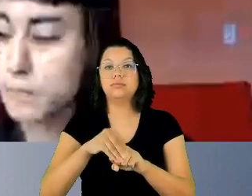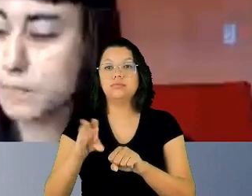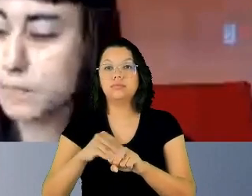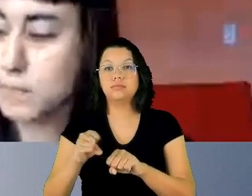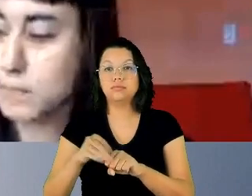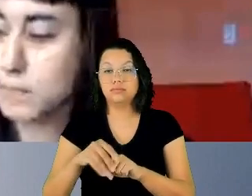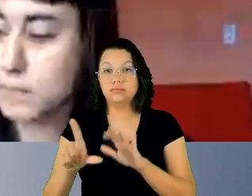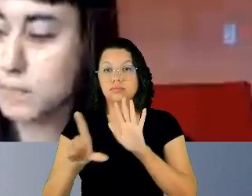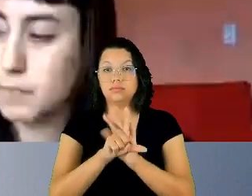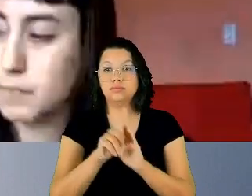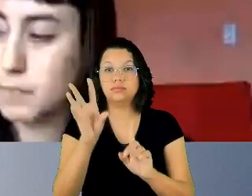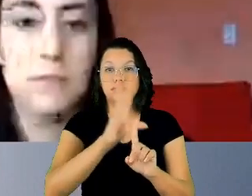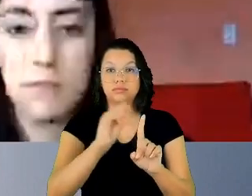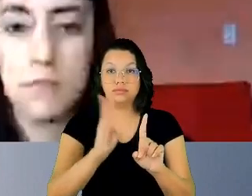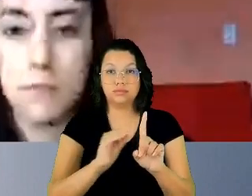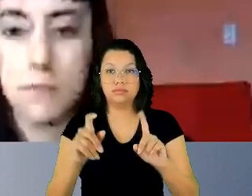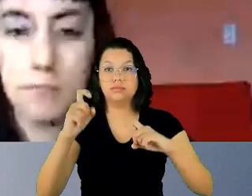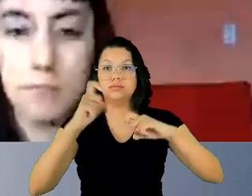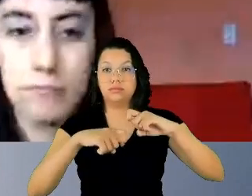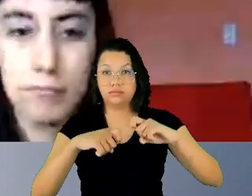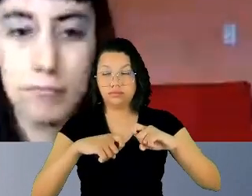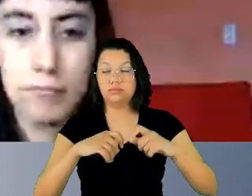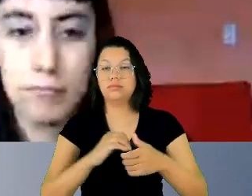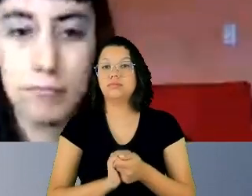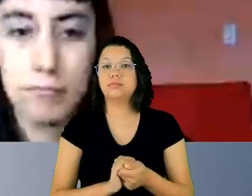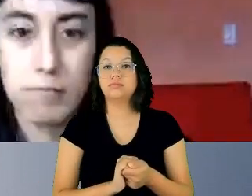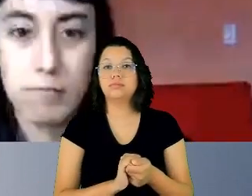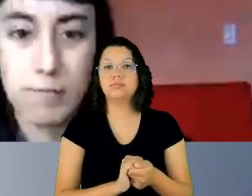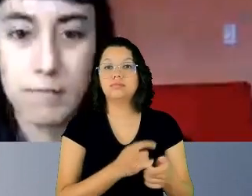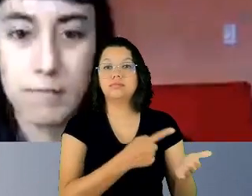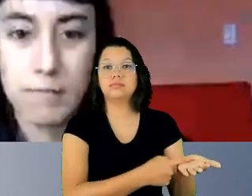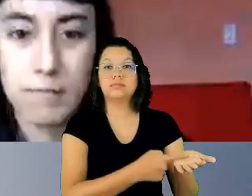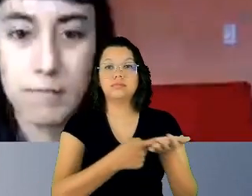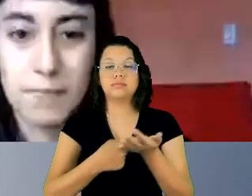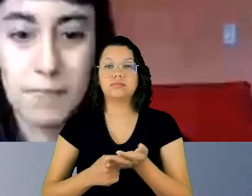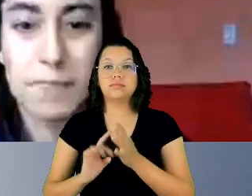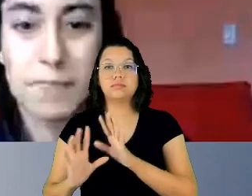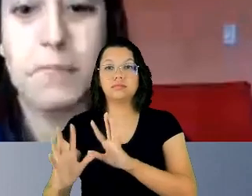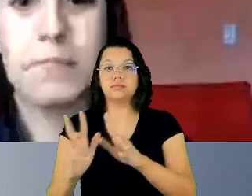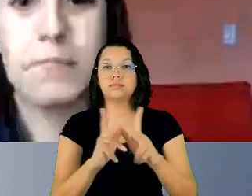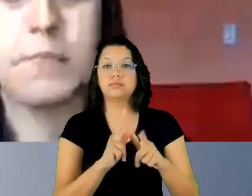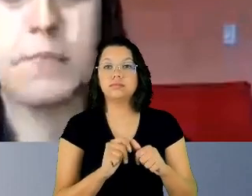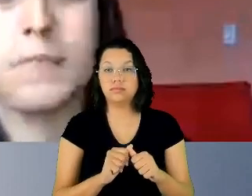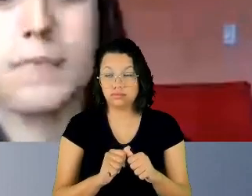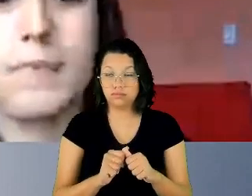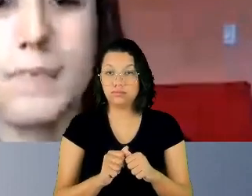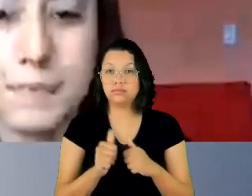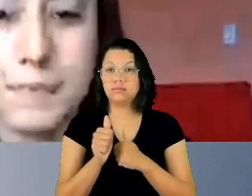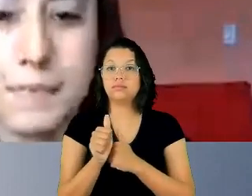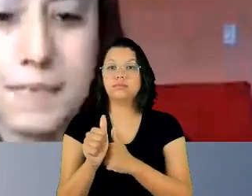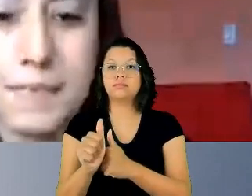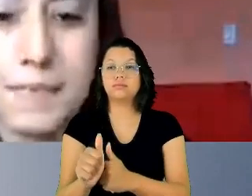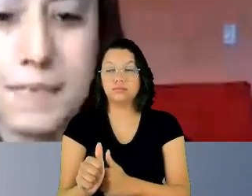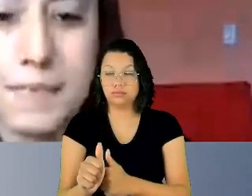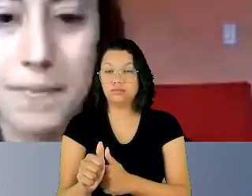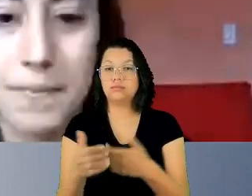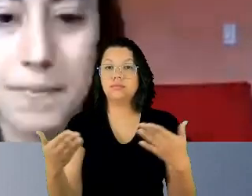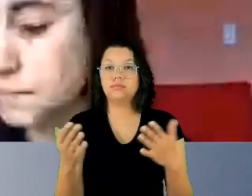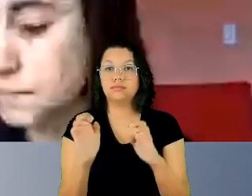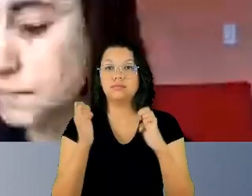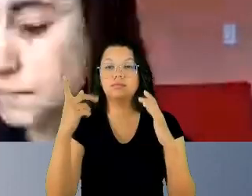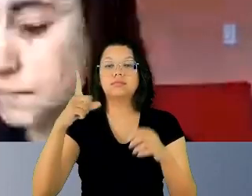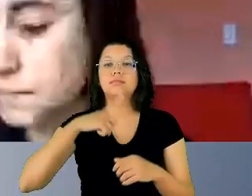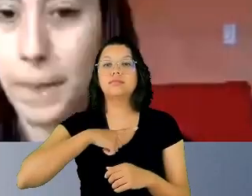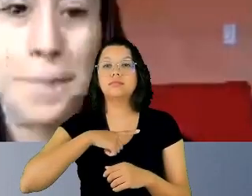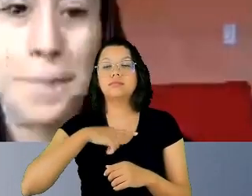lei de importunação sexual, eu convido a todos que acompanham o nosso evento nos próximos dias, que teremos